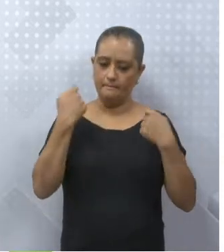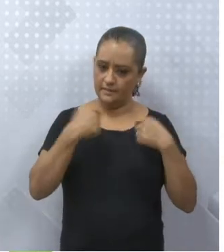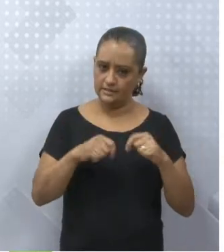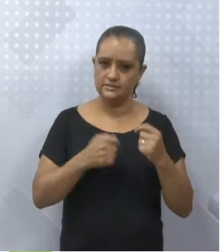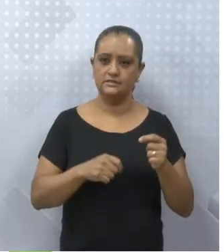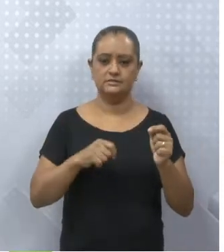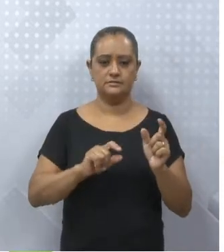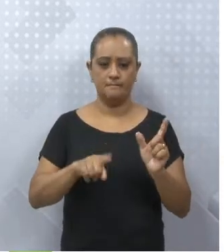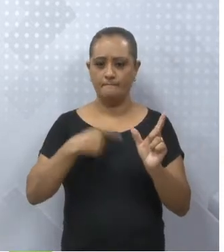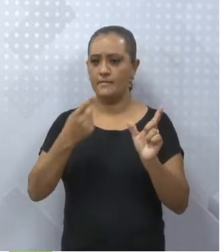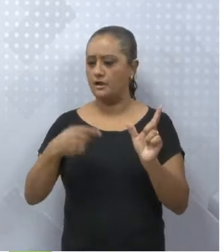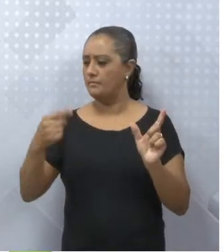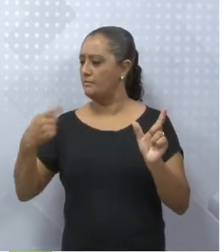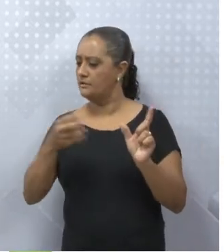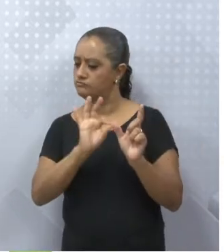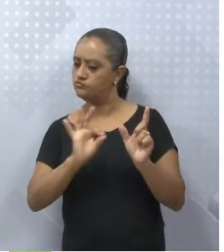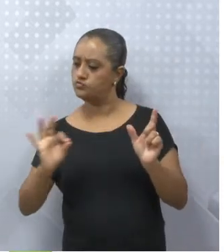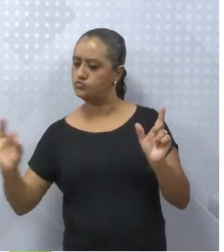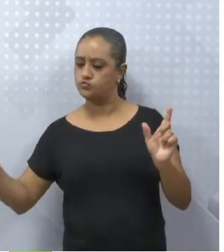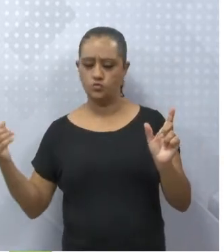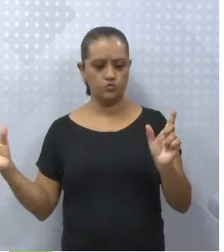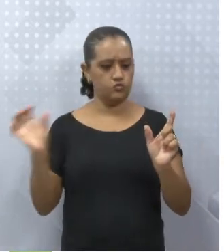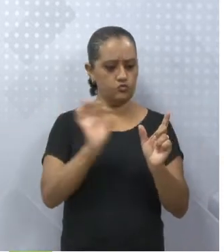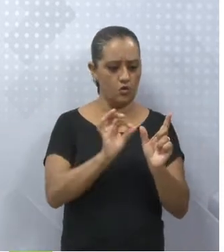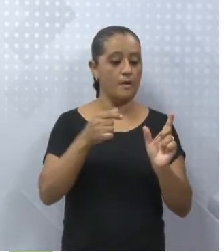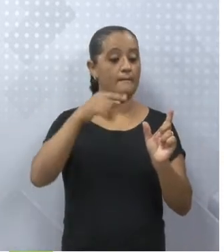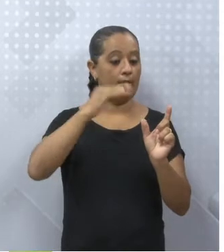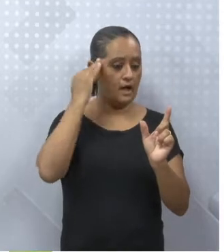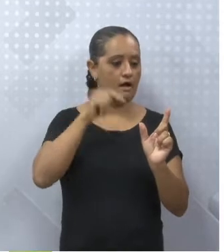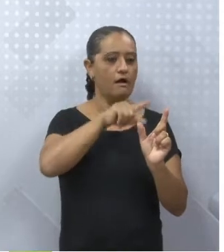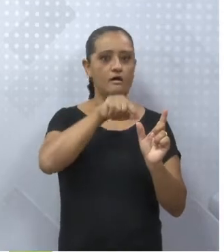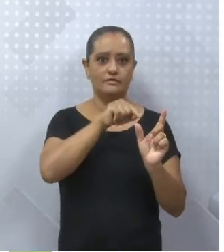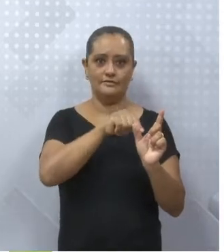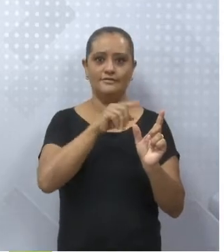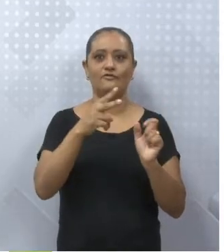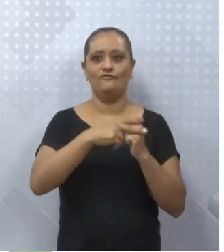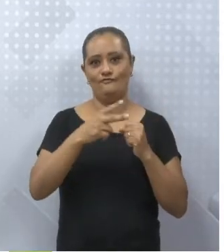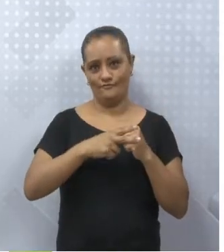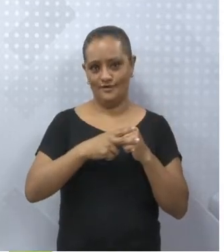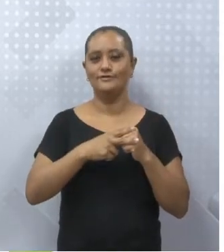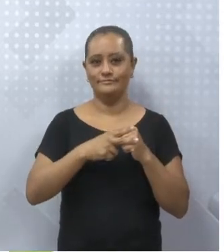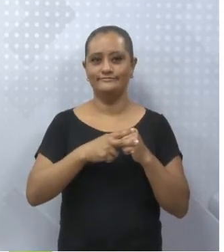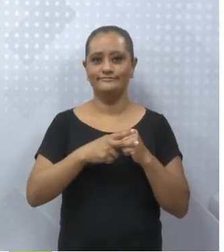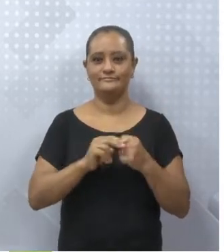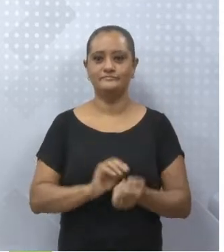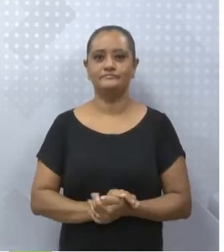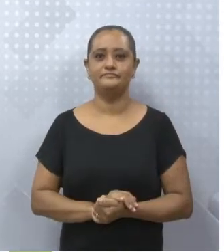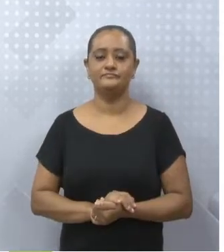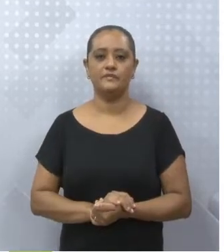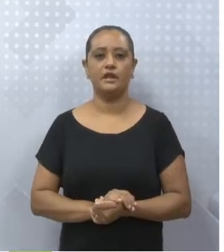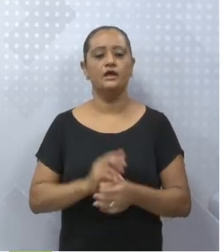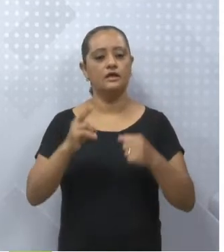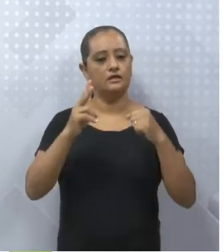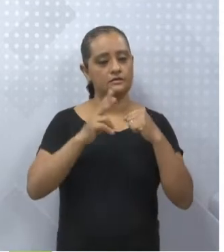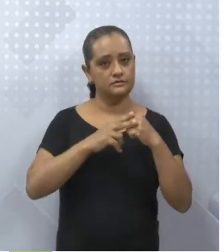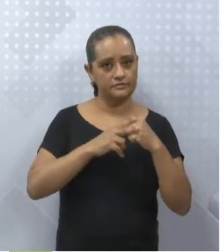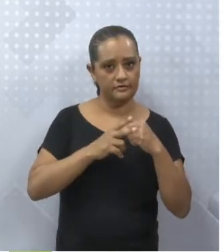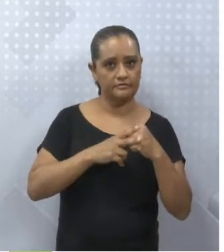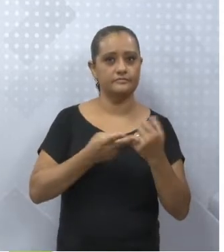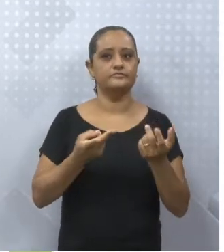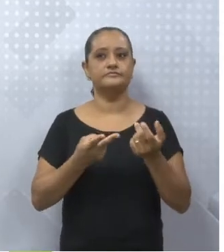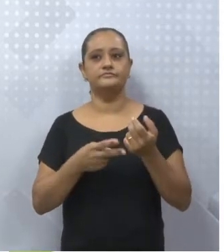podendo ser direto ou indireto. Por isso, dividimos em verbo transitivo direto, verbo